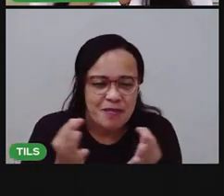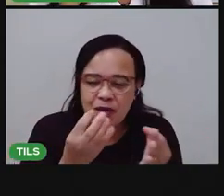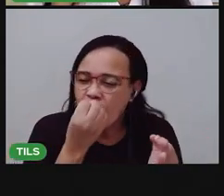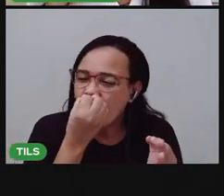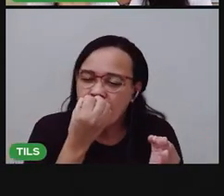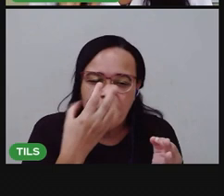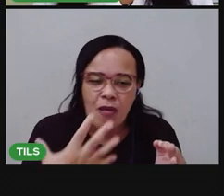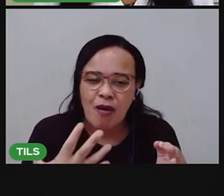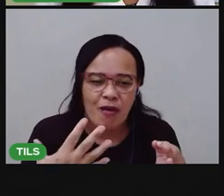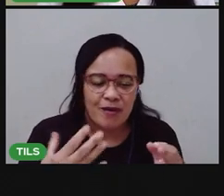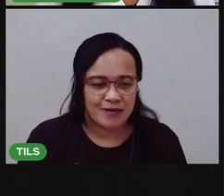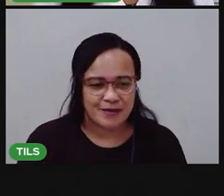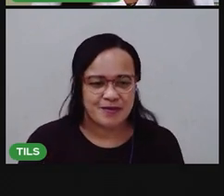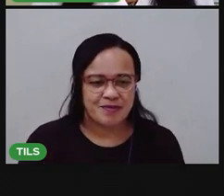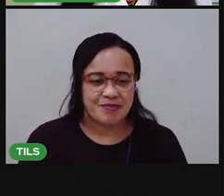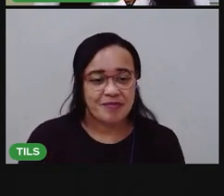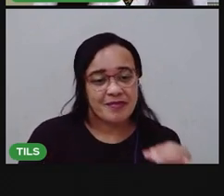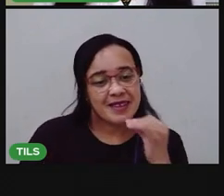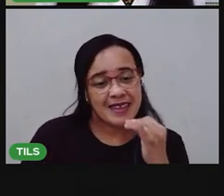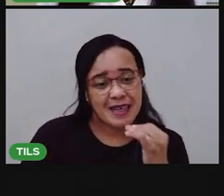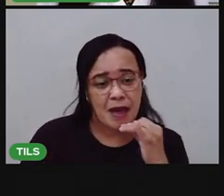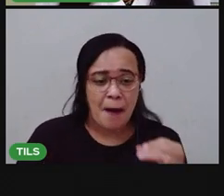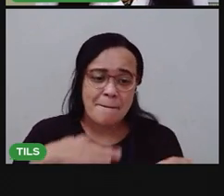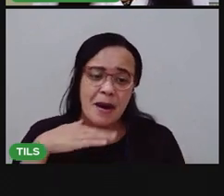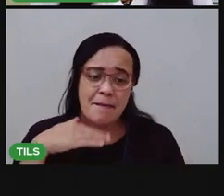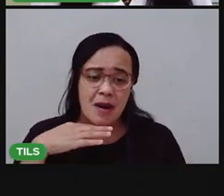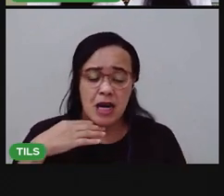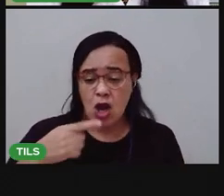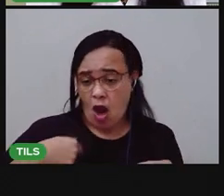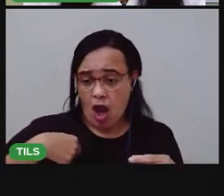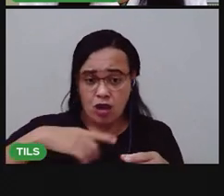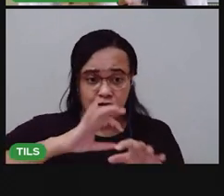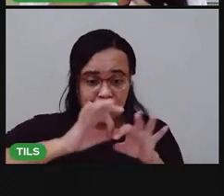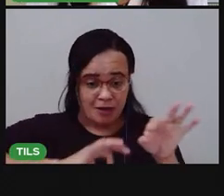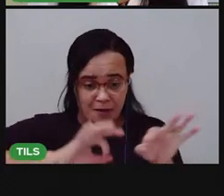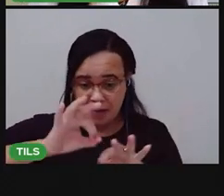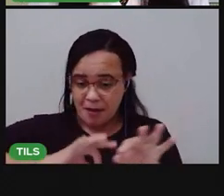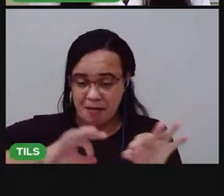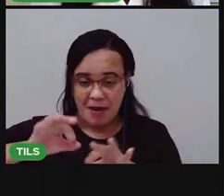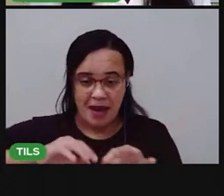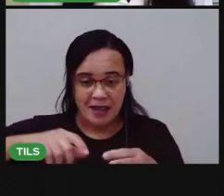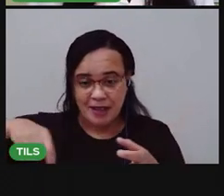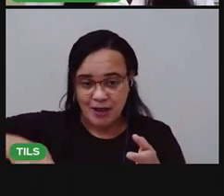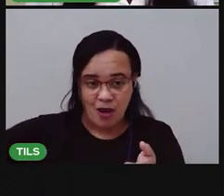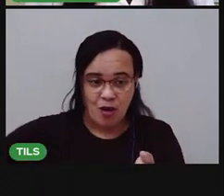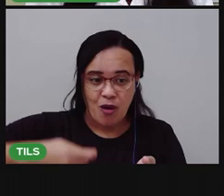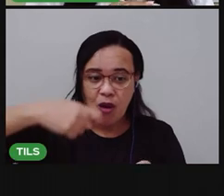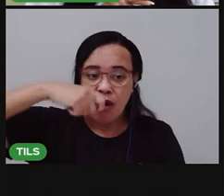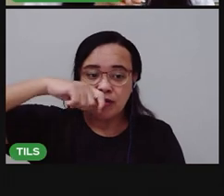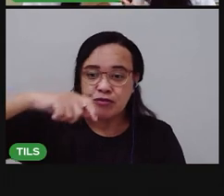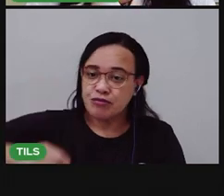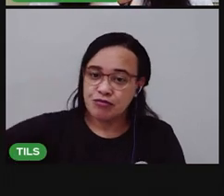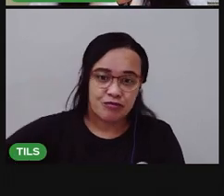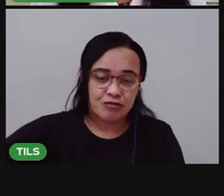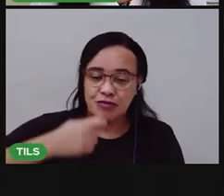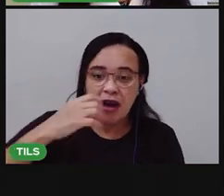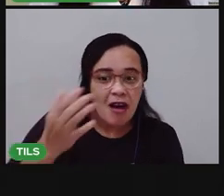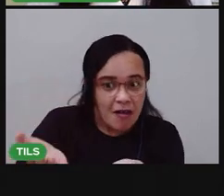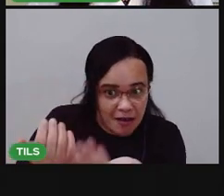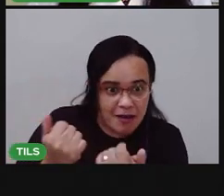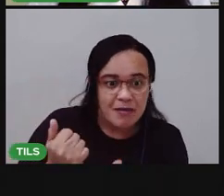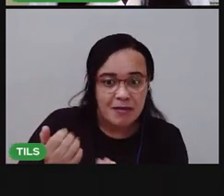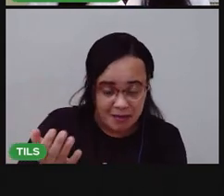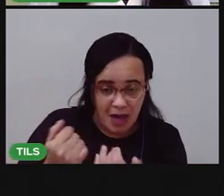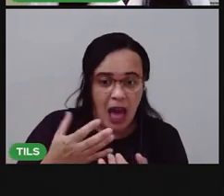preparei uma sopa de legumes. Diga assim, vem, mamãe. Traga essa sopa que eu vou comer tudo.